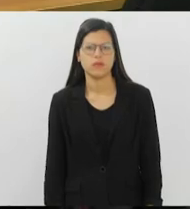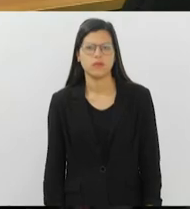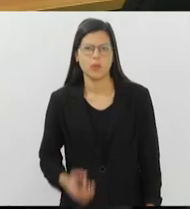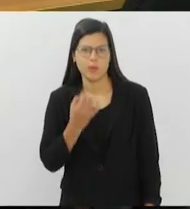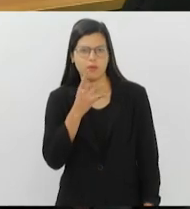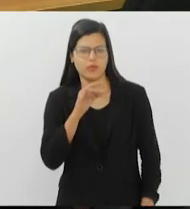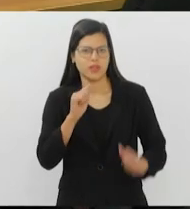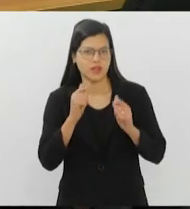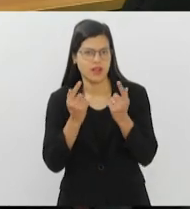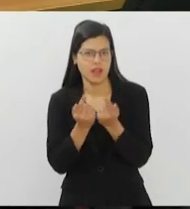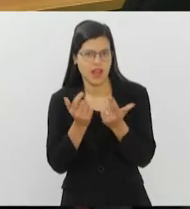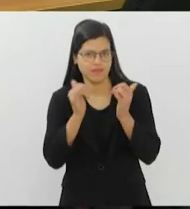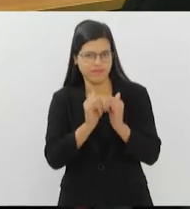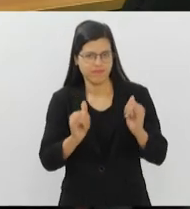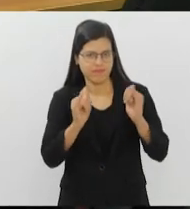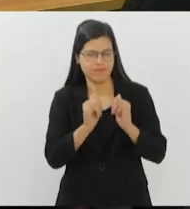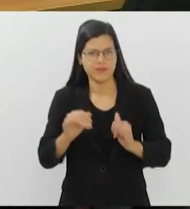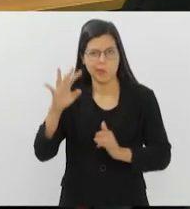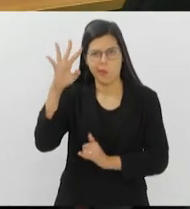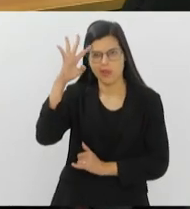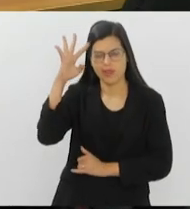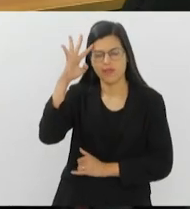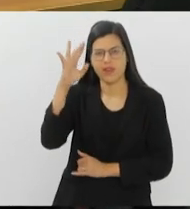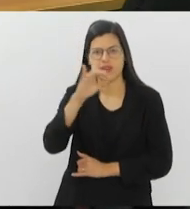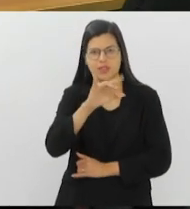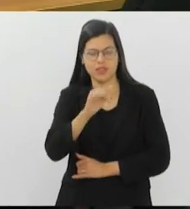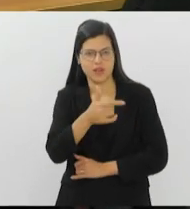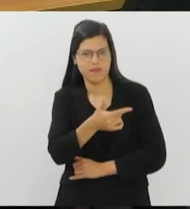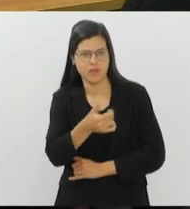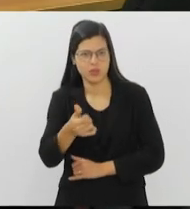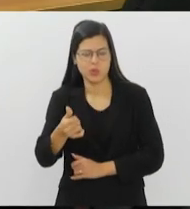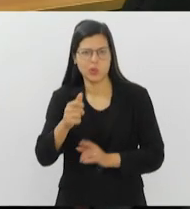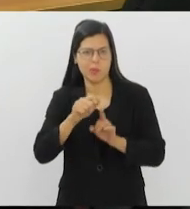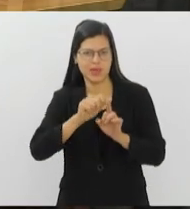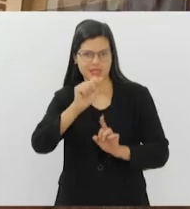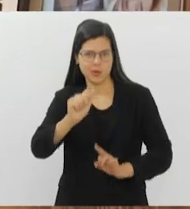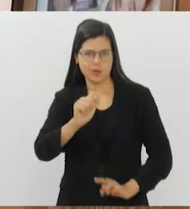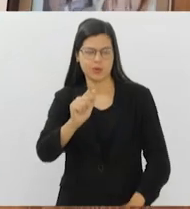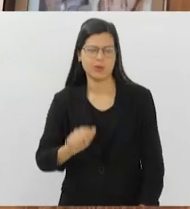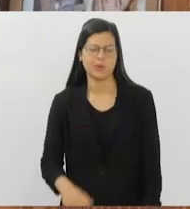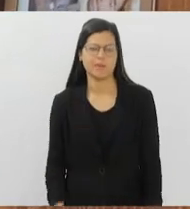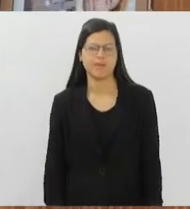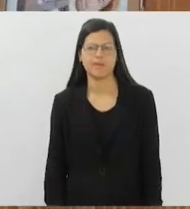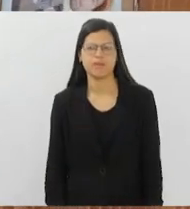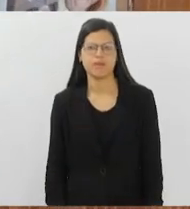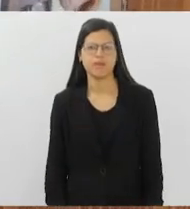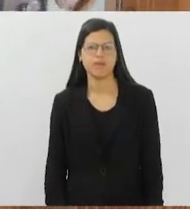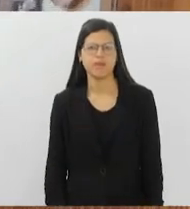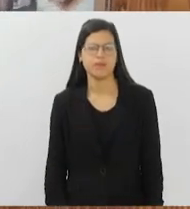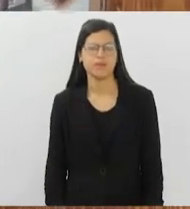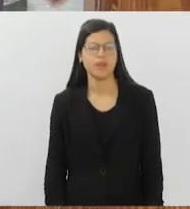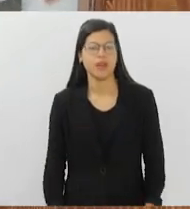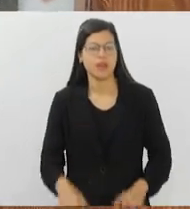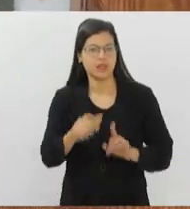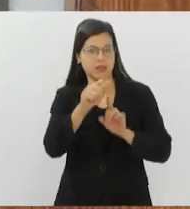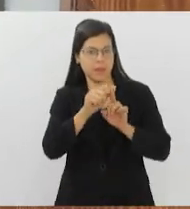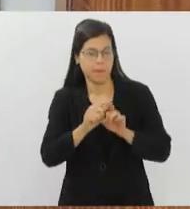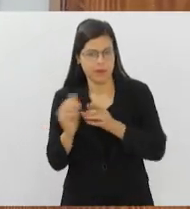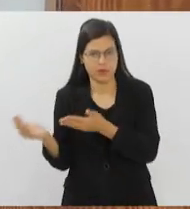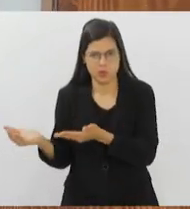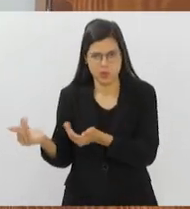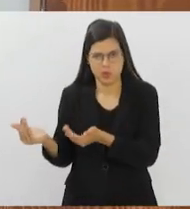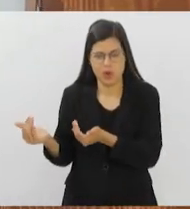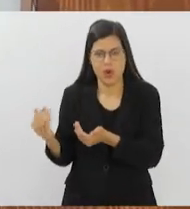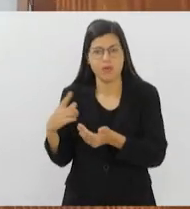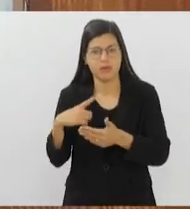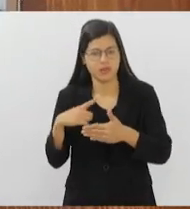O Bom Dia Alerj traz os seguintes destaques nesta quarta-feira, 21 de agosto. Neste mês da juventude tem